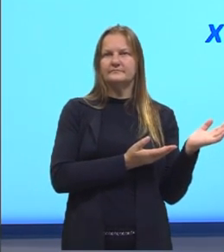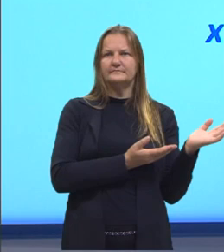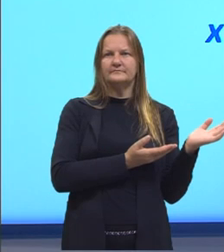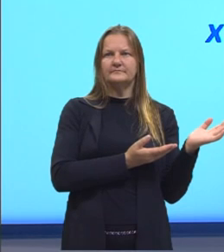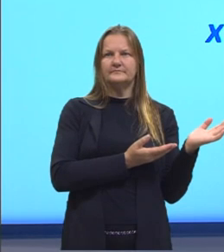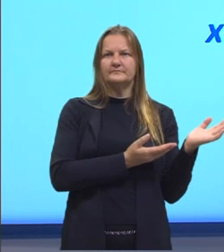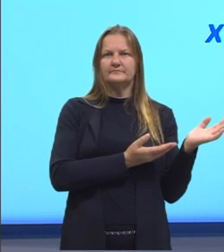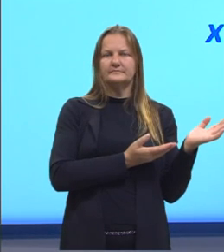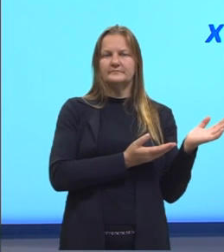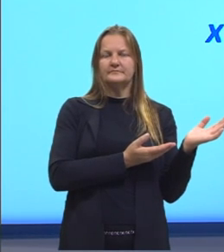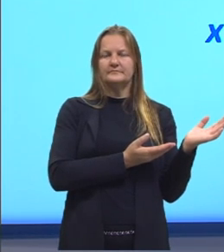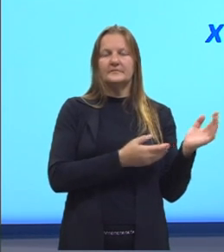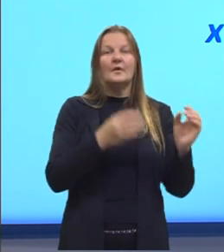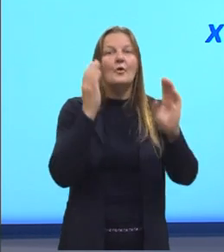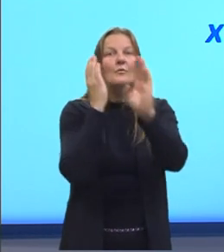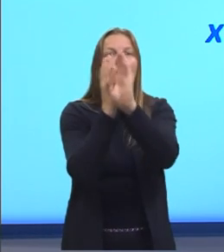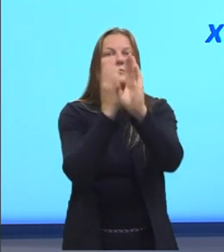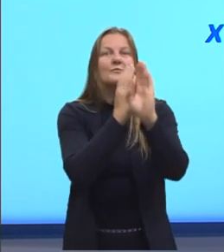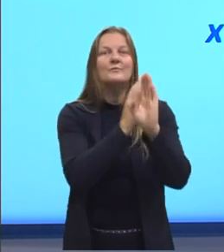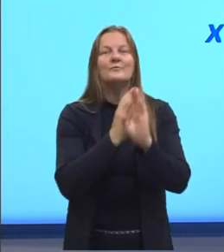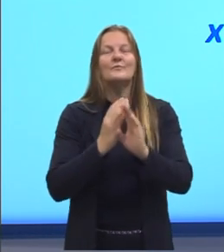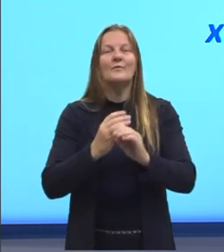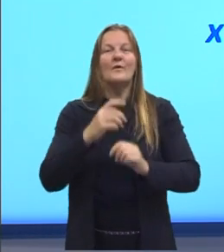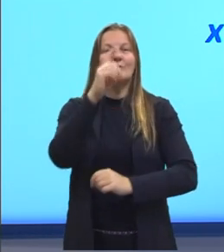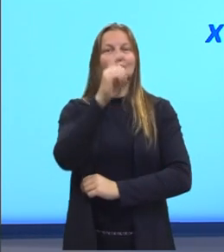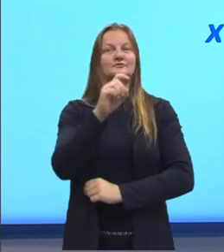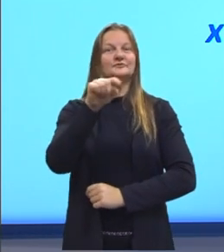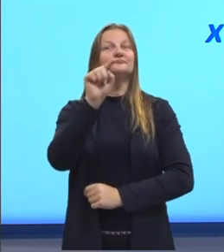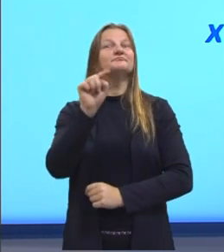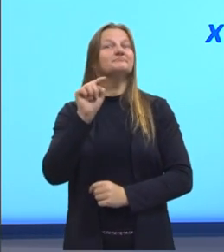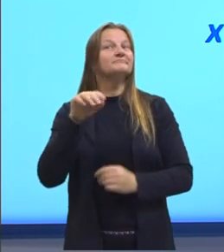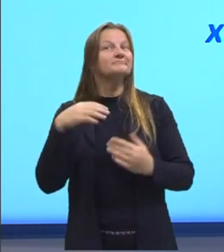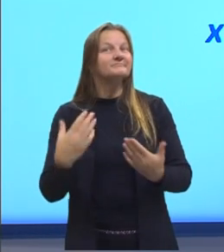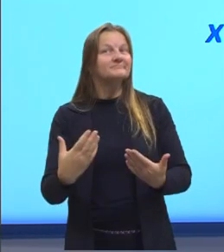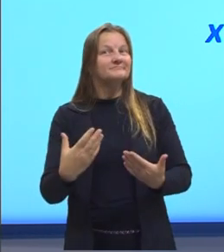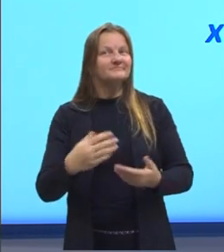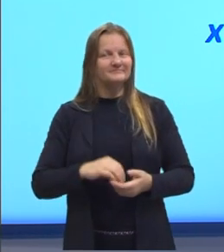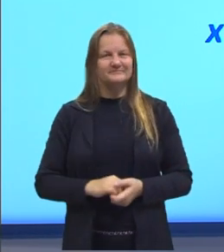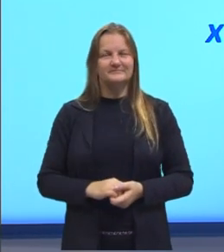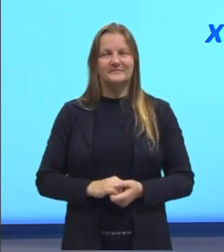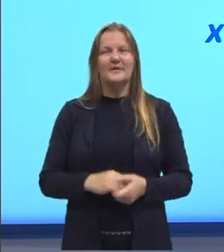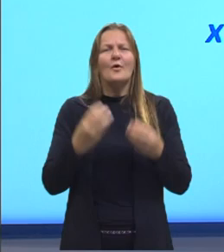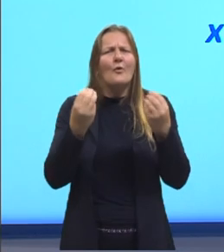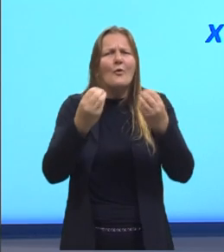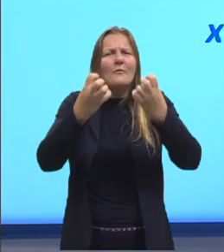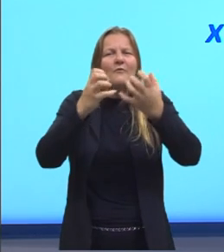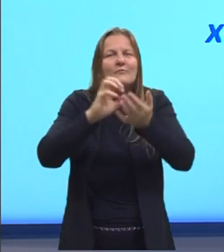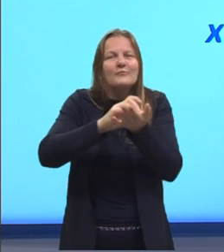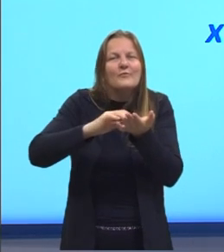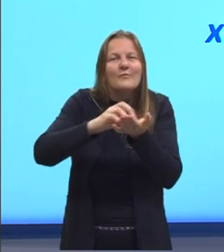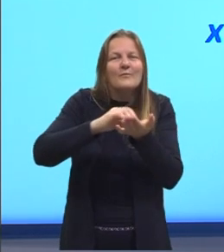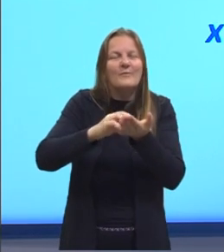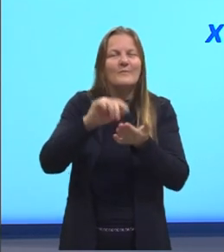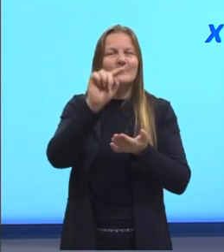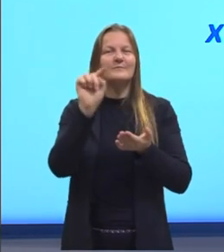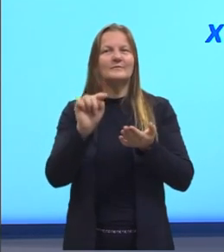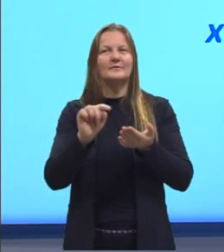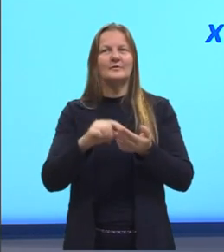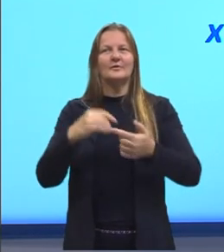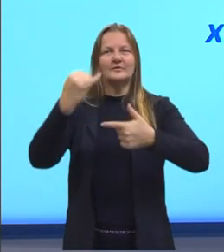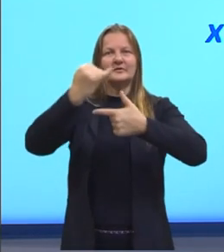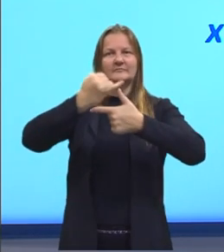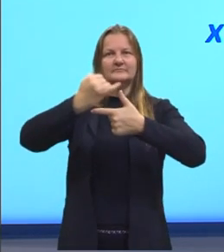nós vamos descobrir a medida de X Como é que nós calculamos então nós temos a medida da